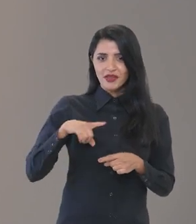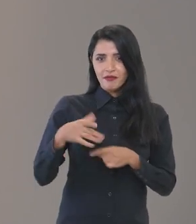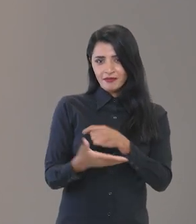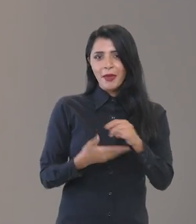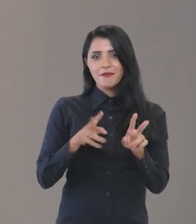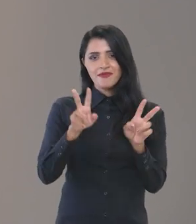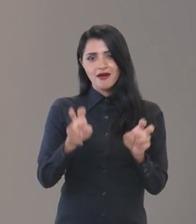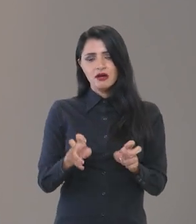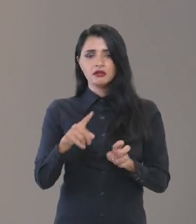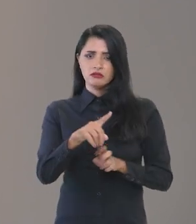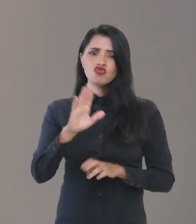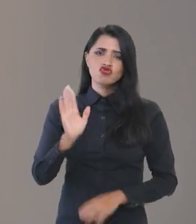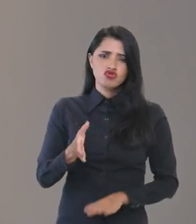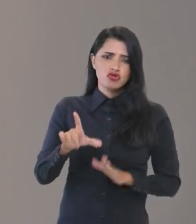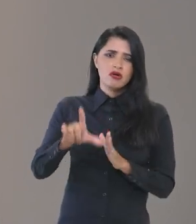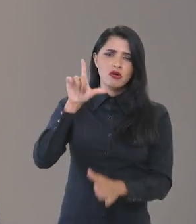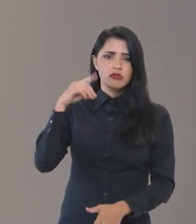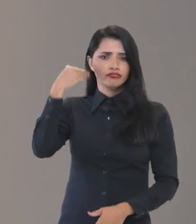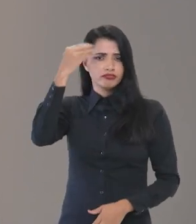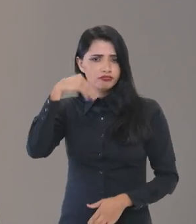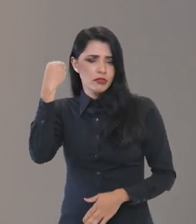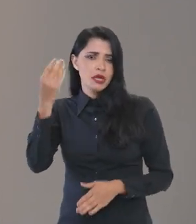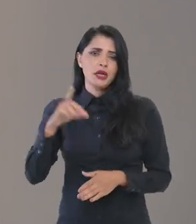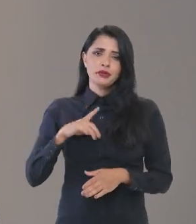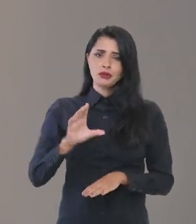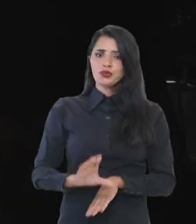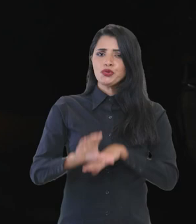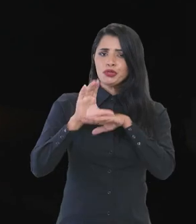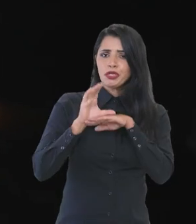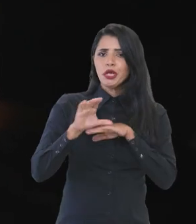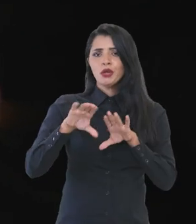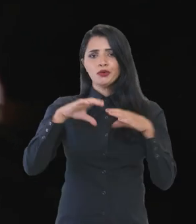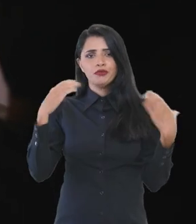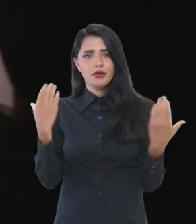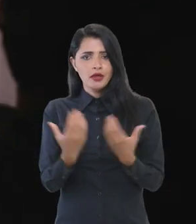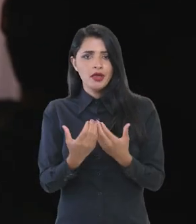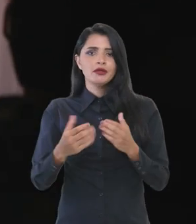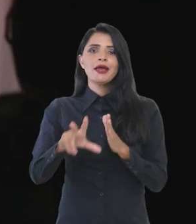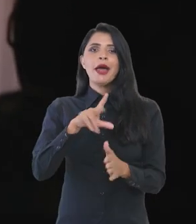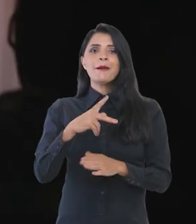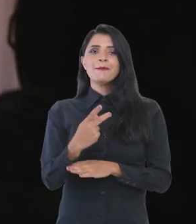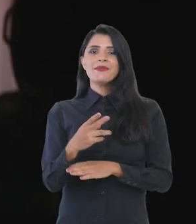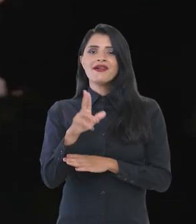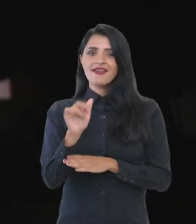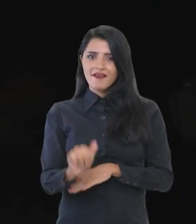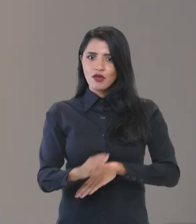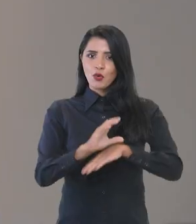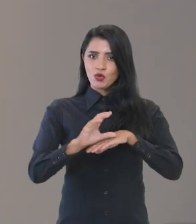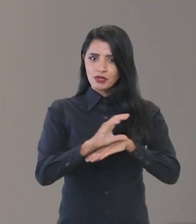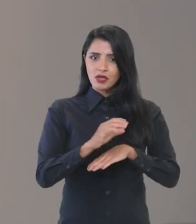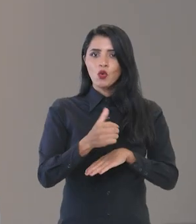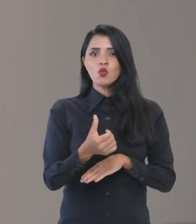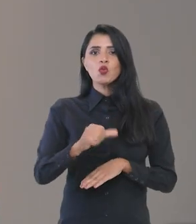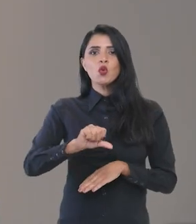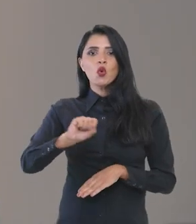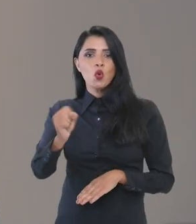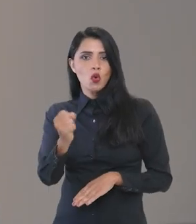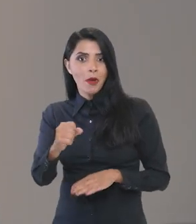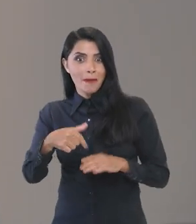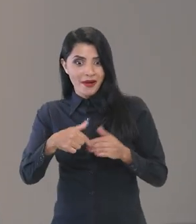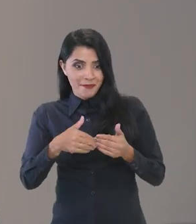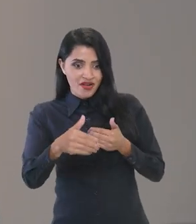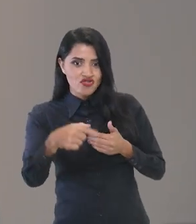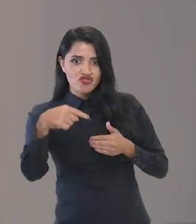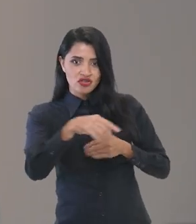Nós já tínhamos experiências de conselhos, conferências prévias à Constituição de 88, mas é a partir